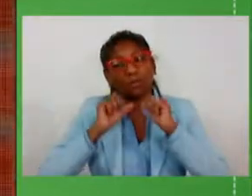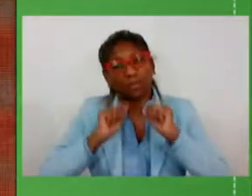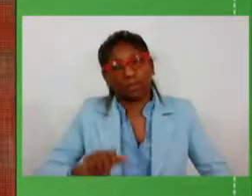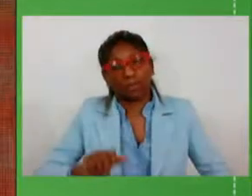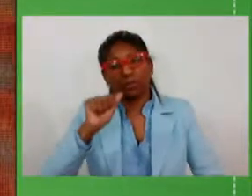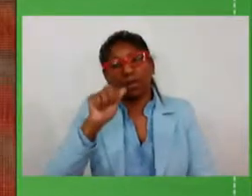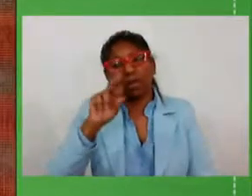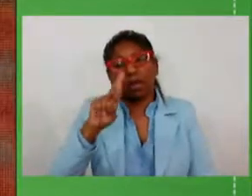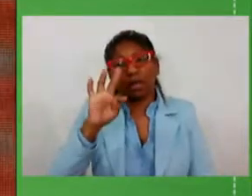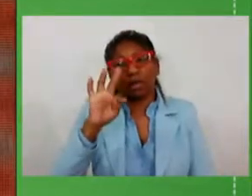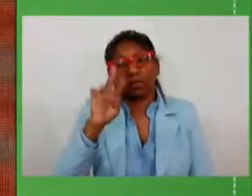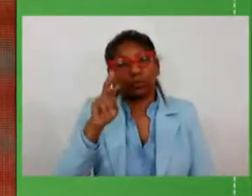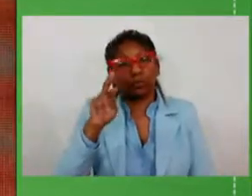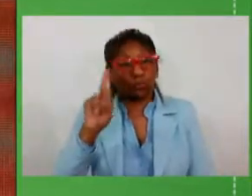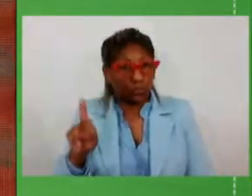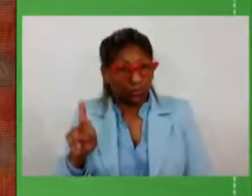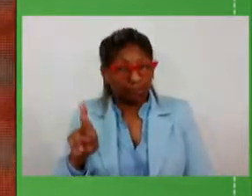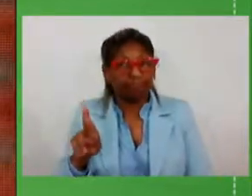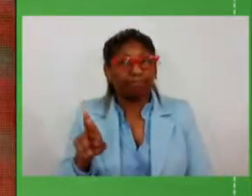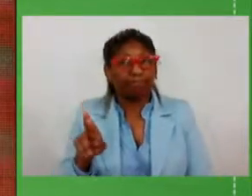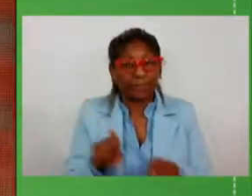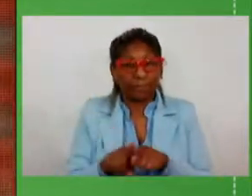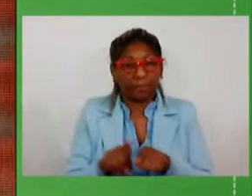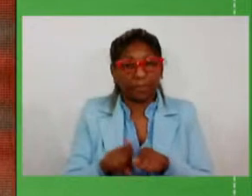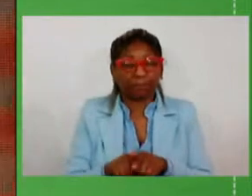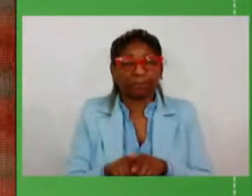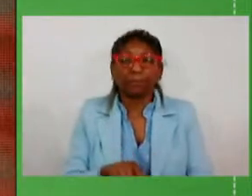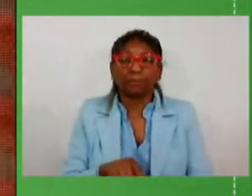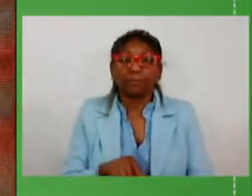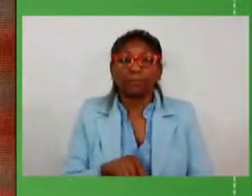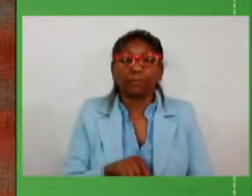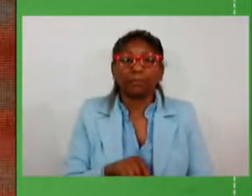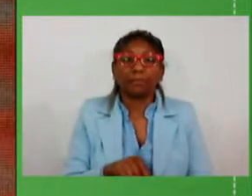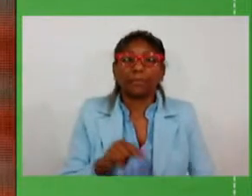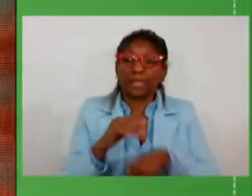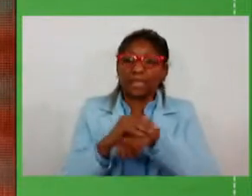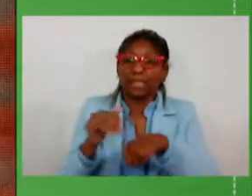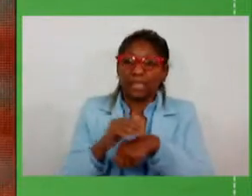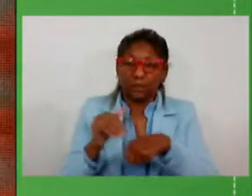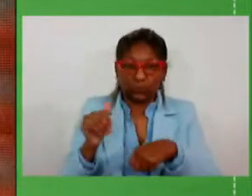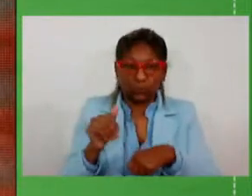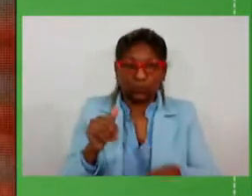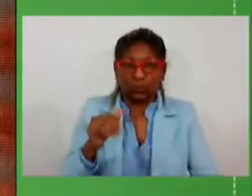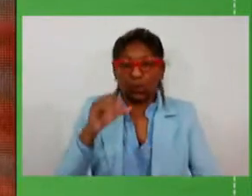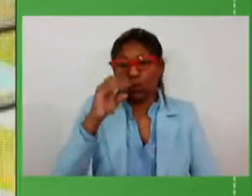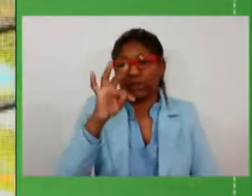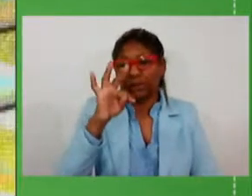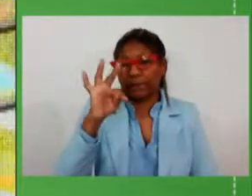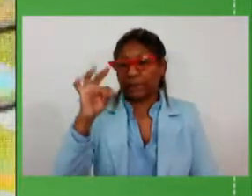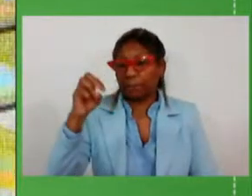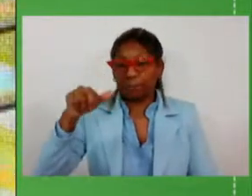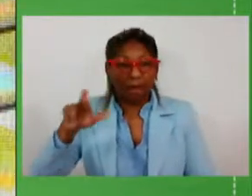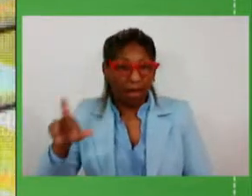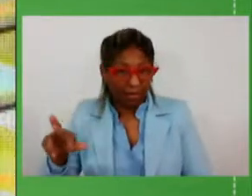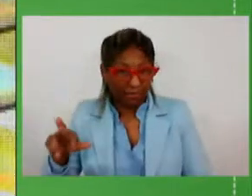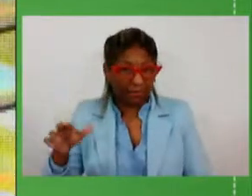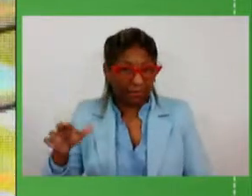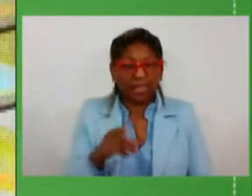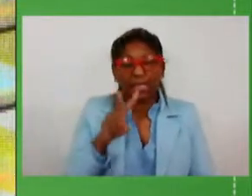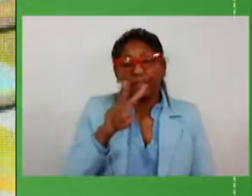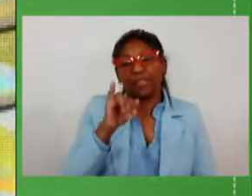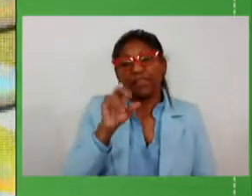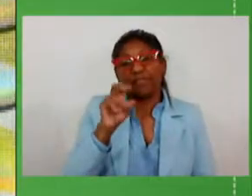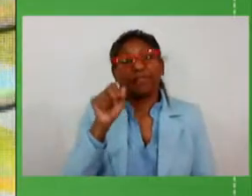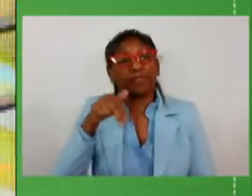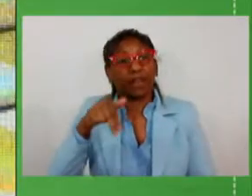o cumprimento a quem o antecedeu o nosso querido ex-chefe da Casa Civil Otomar Vivian que também foi ao longo dos